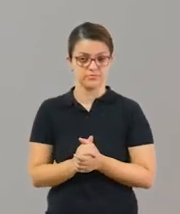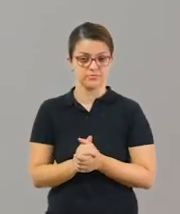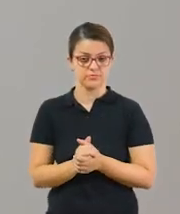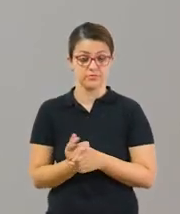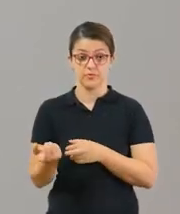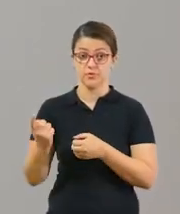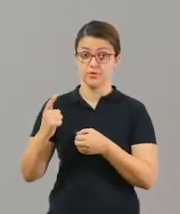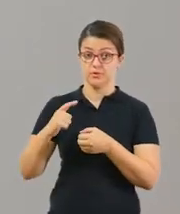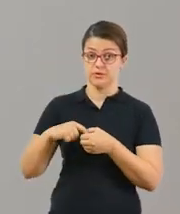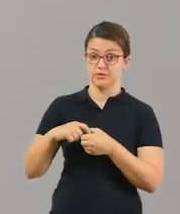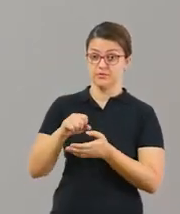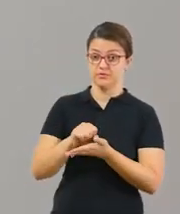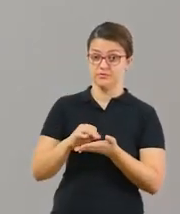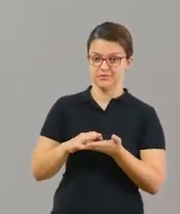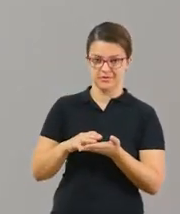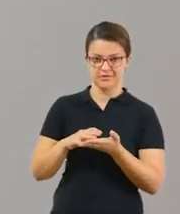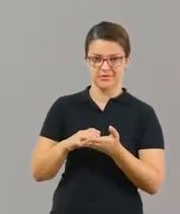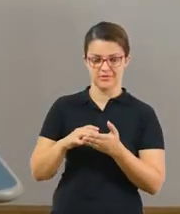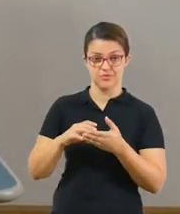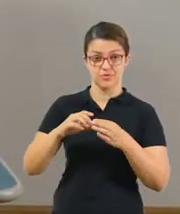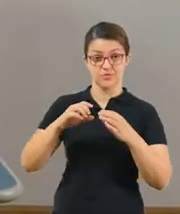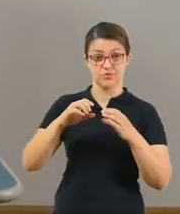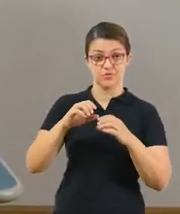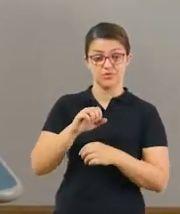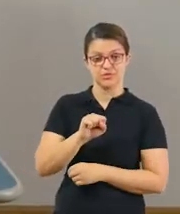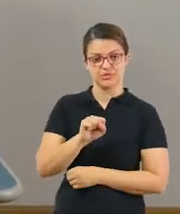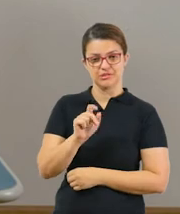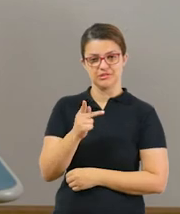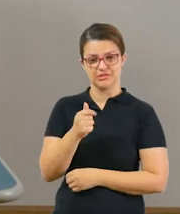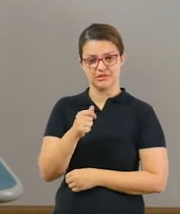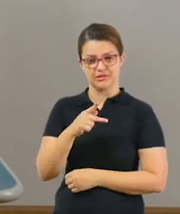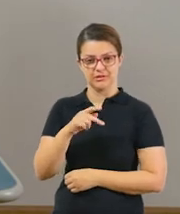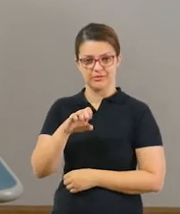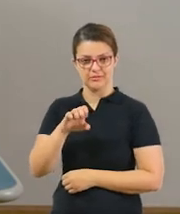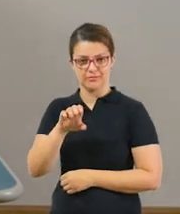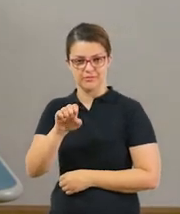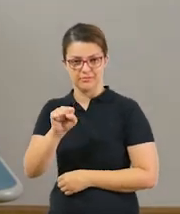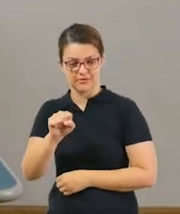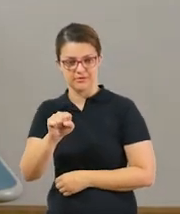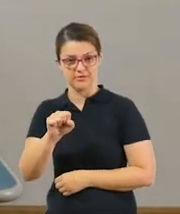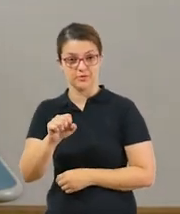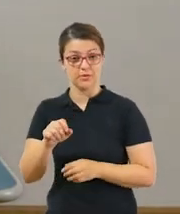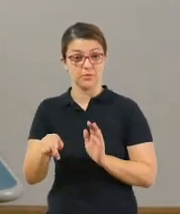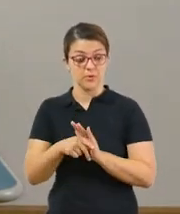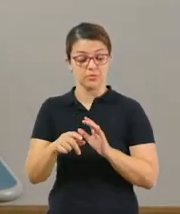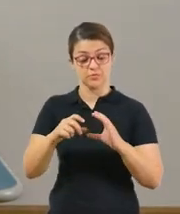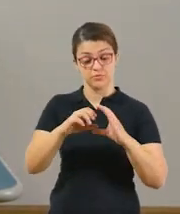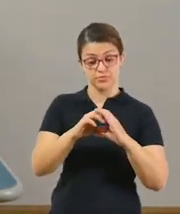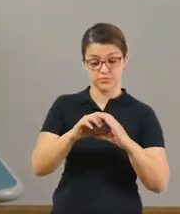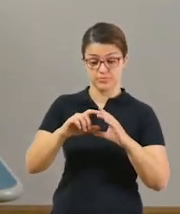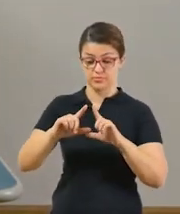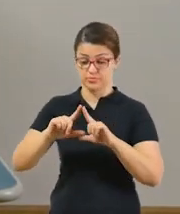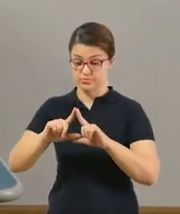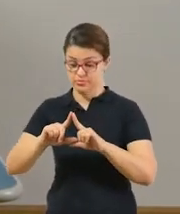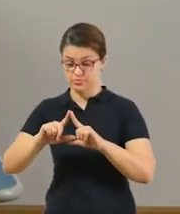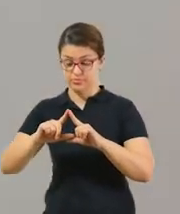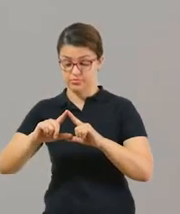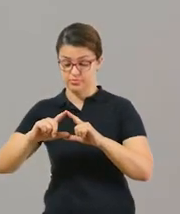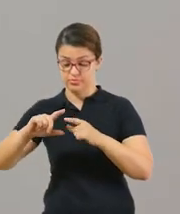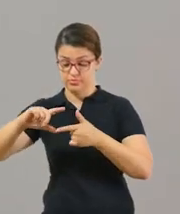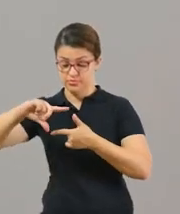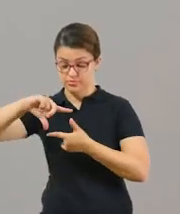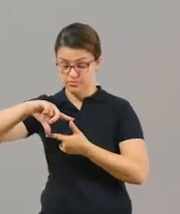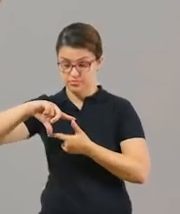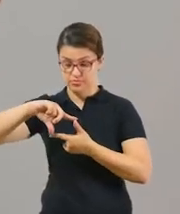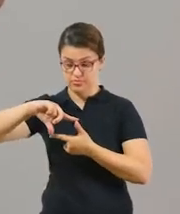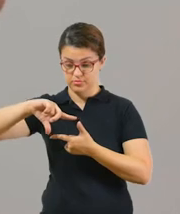retomar os shapes, as formas geométricas. Essa semana, nós vamos focar em quatro. Triangle,